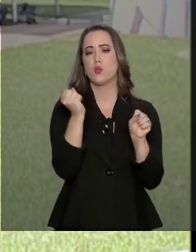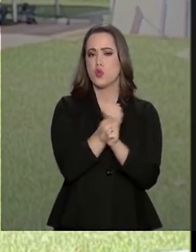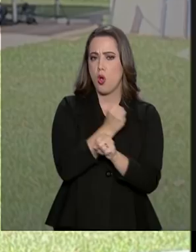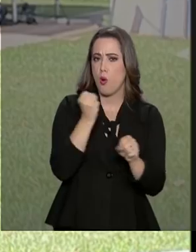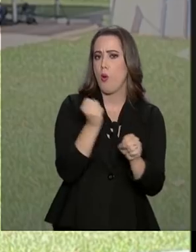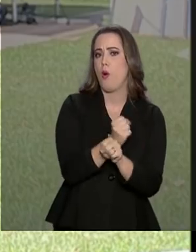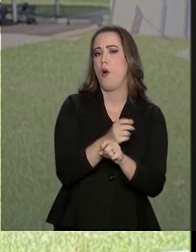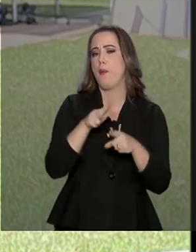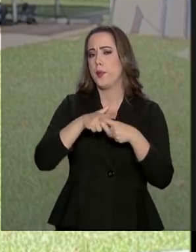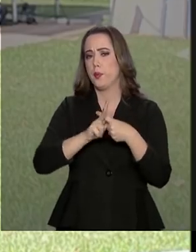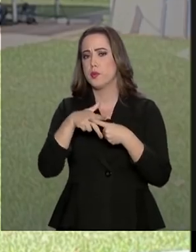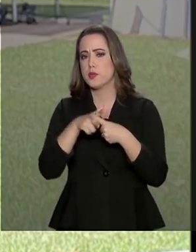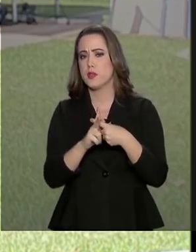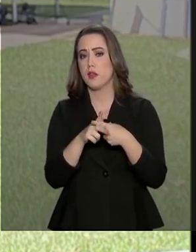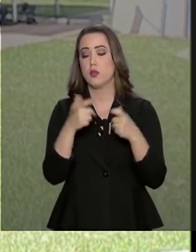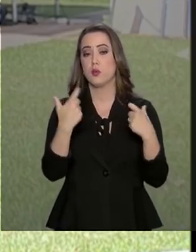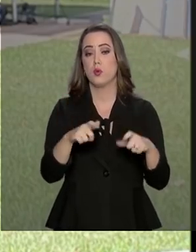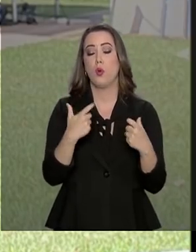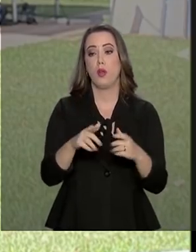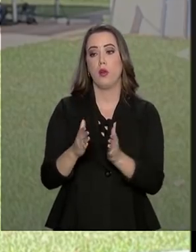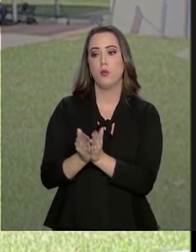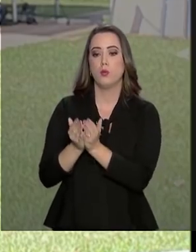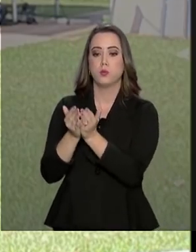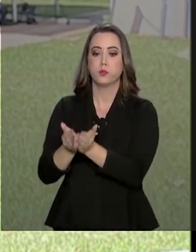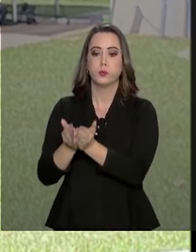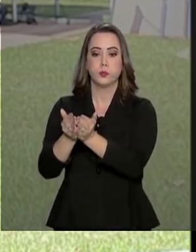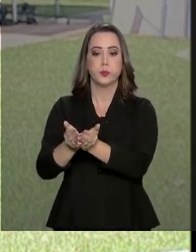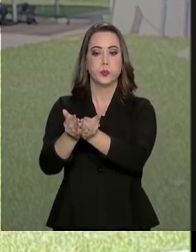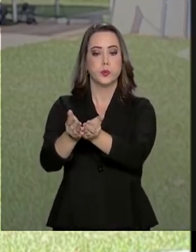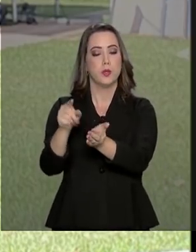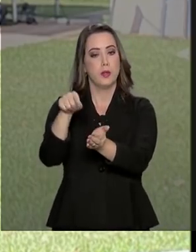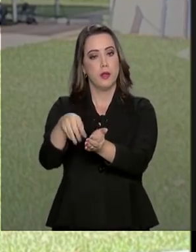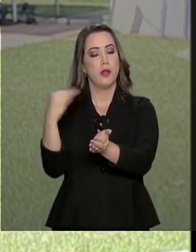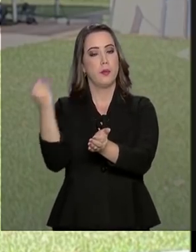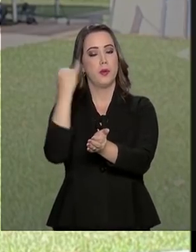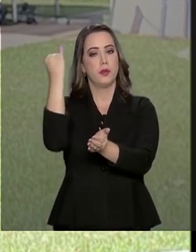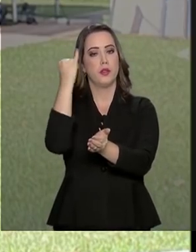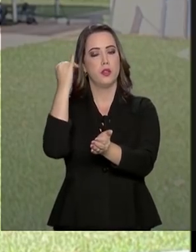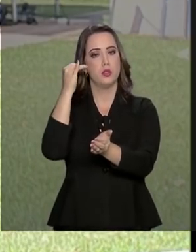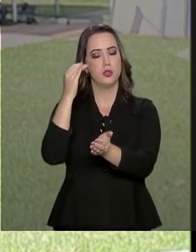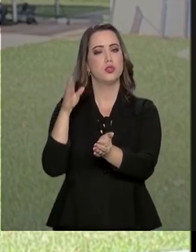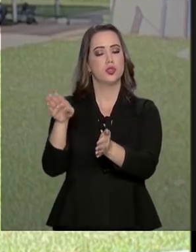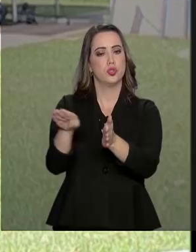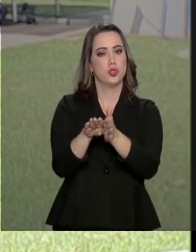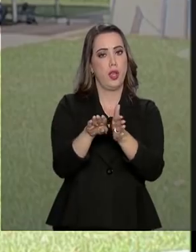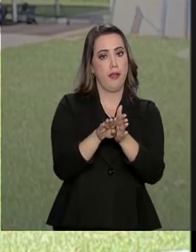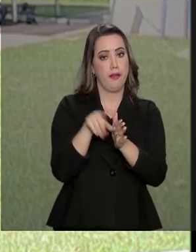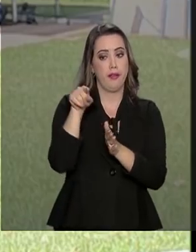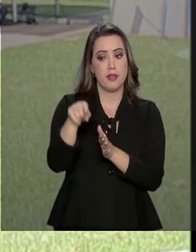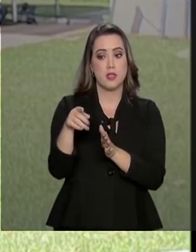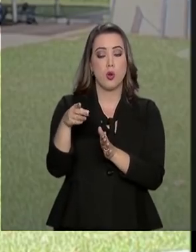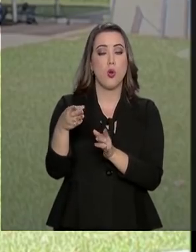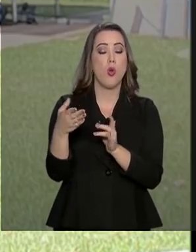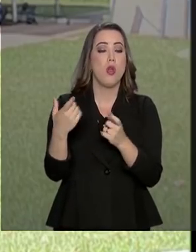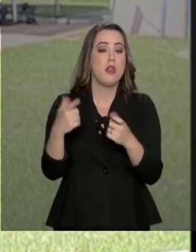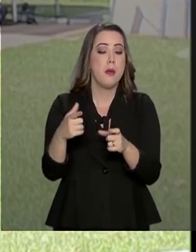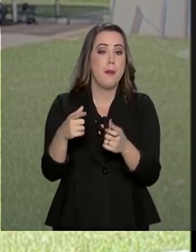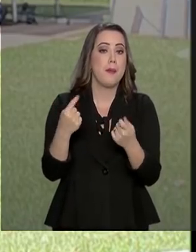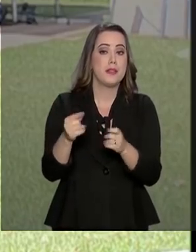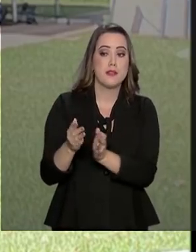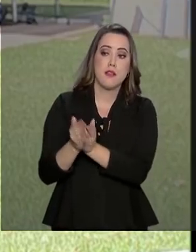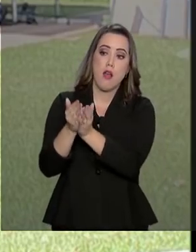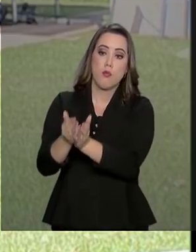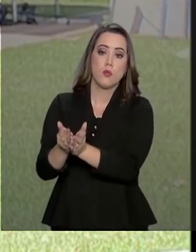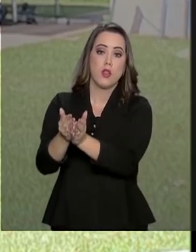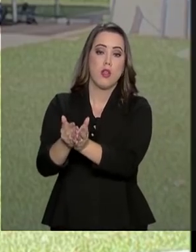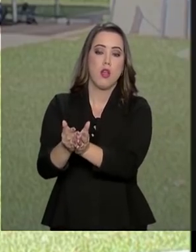revitalização para os portos é importante que essa produção chegue até esses locais e por isso